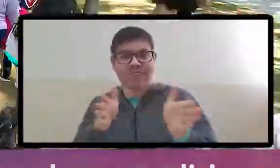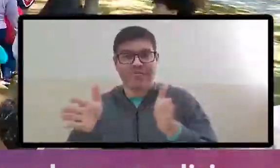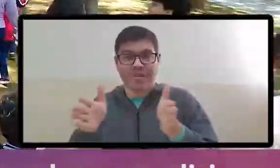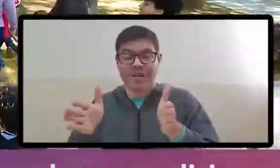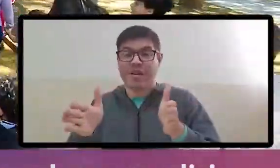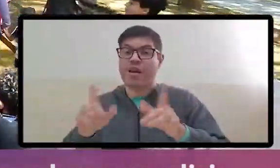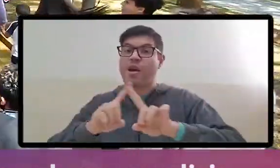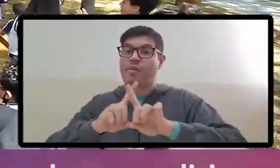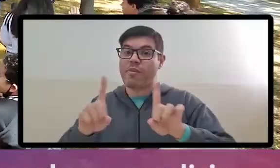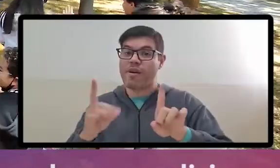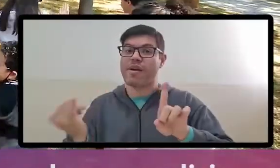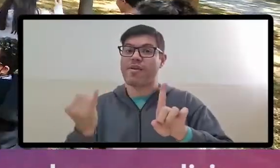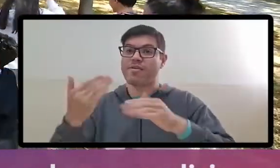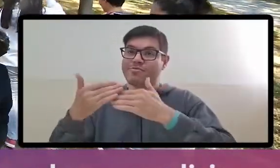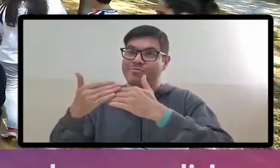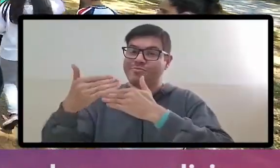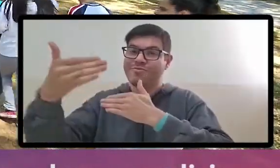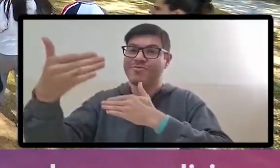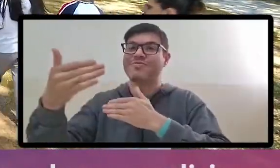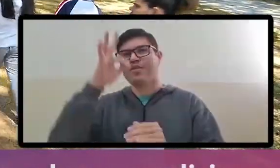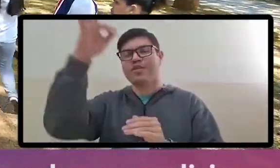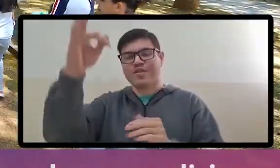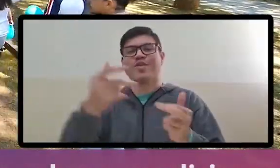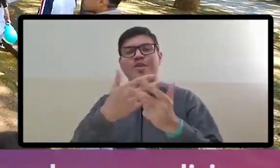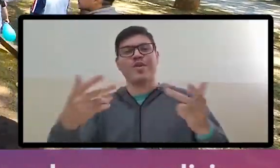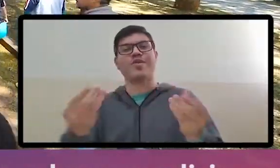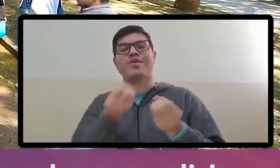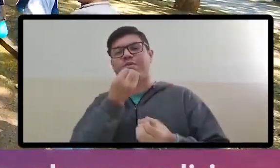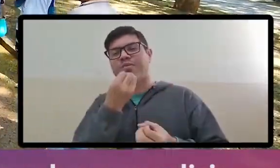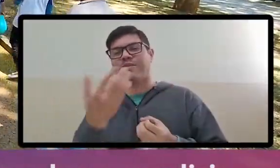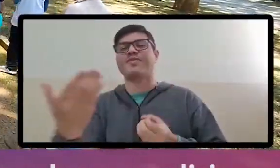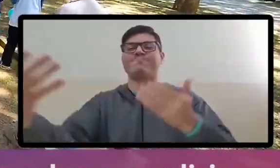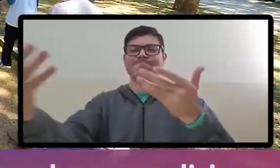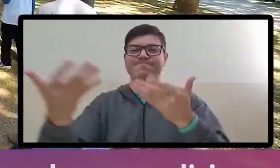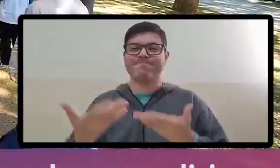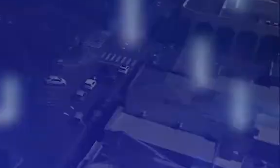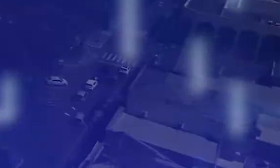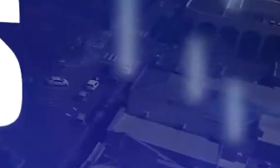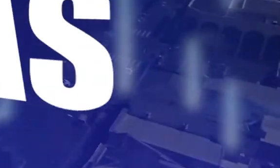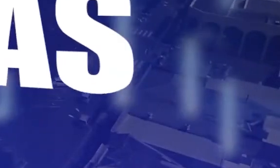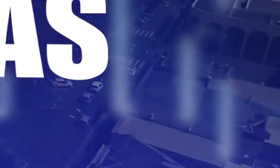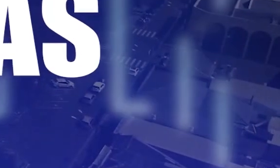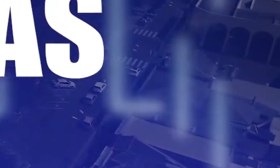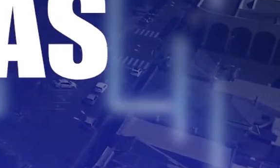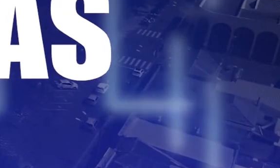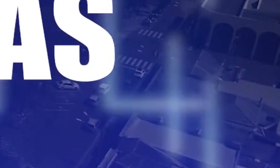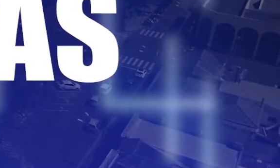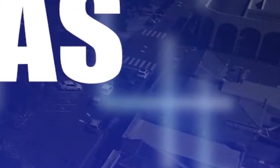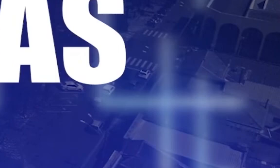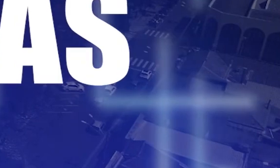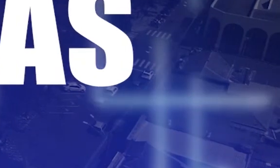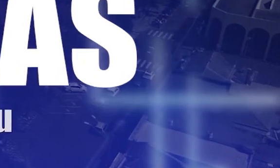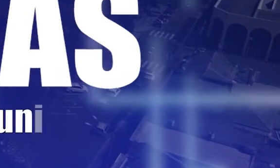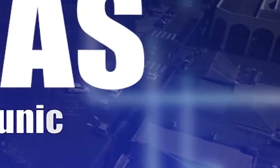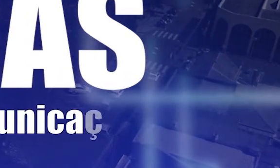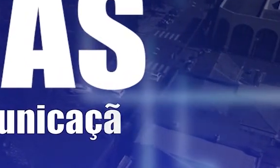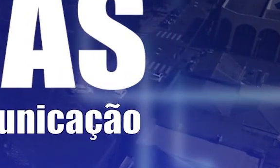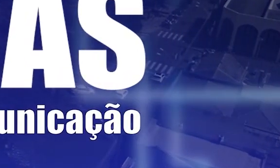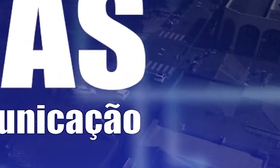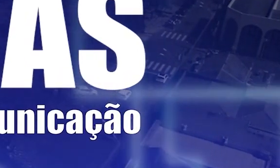muitas coisas foram feitas aí no período, mas ainda muitas coisas estão por vir. A importância daqueles,